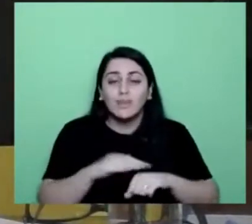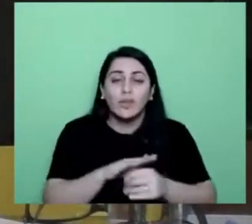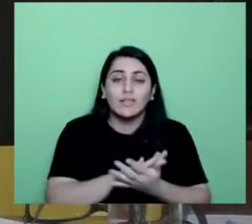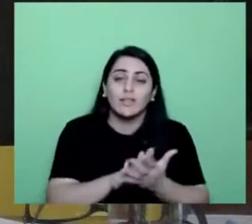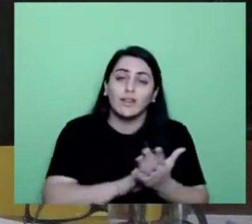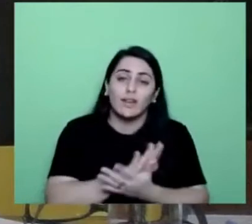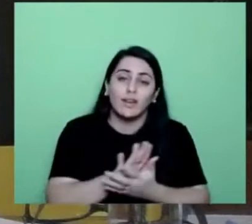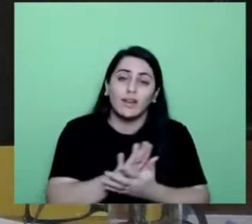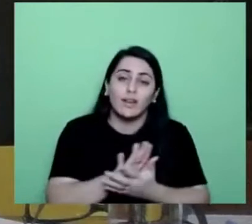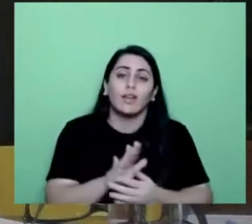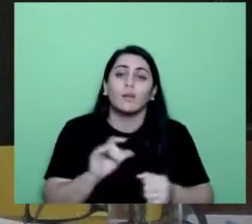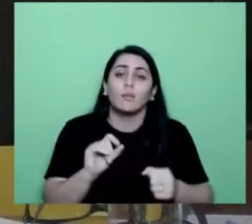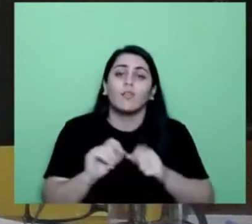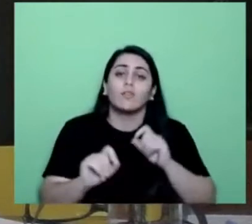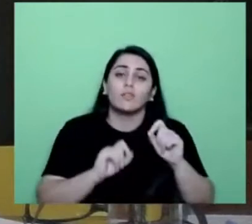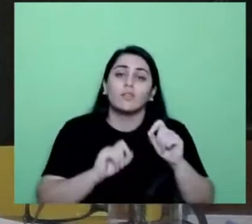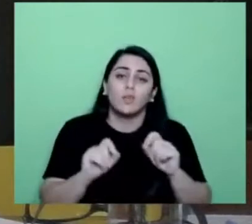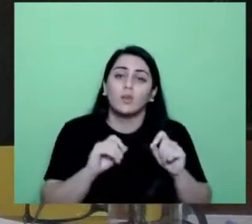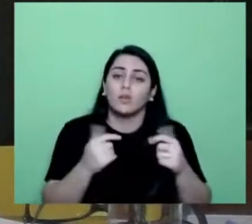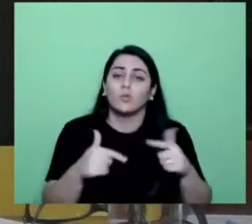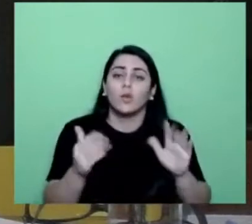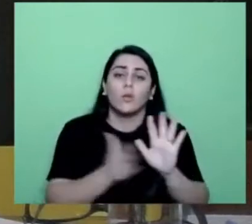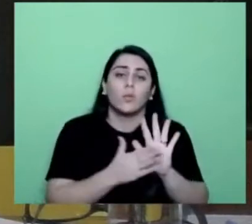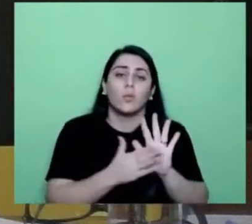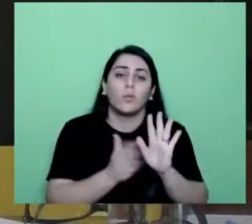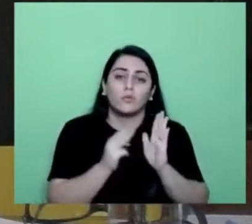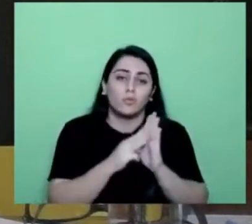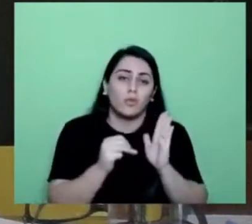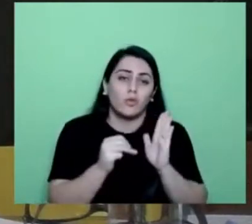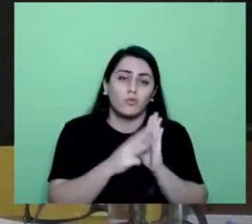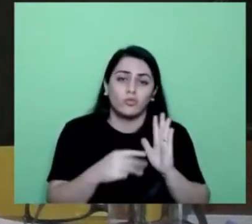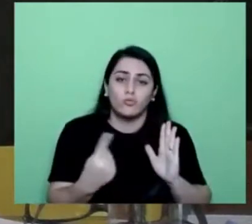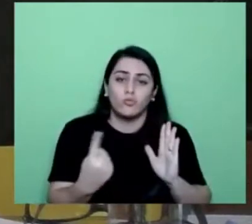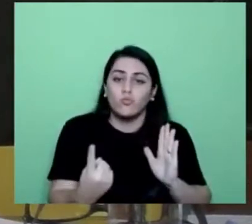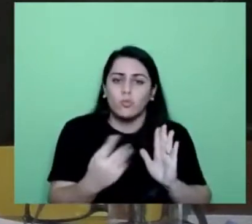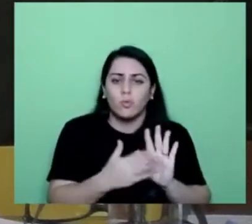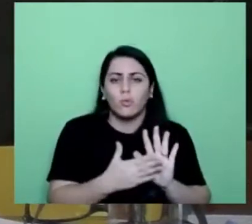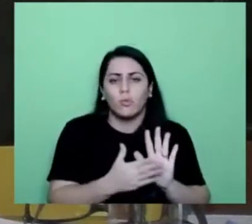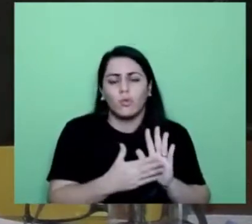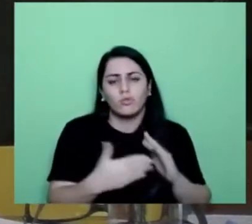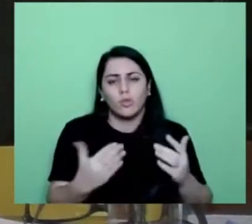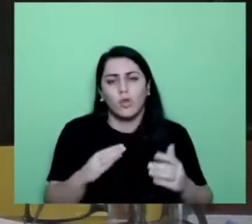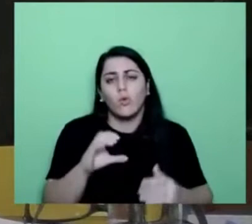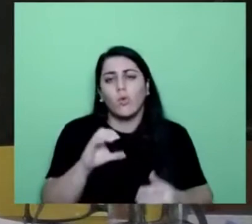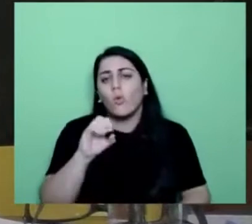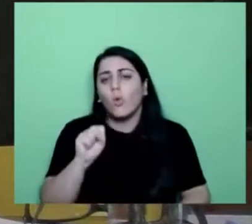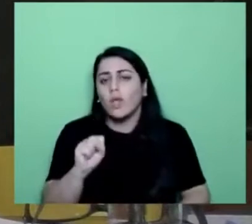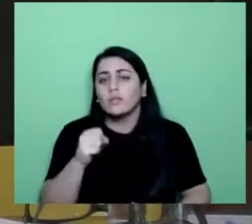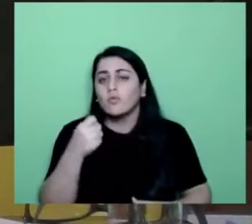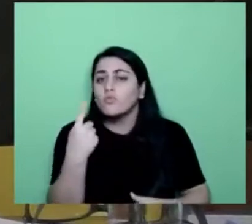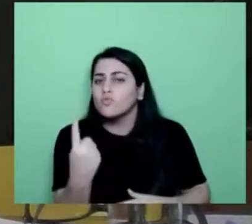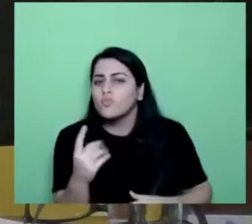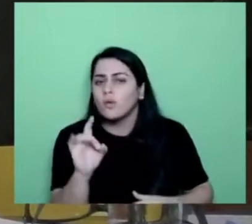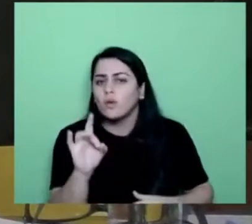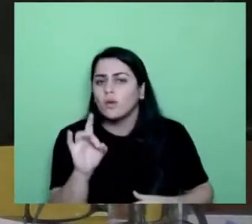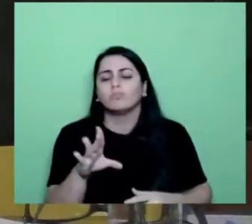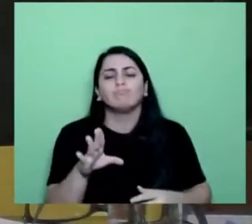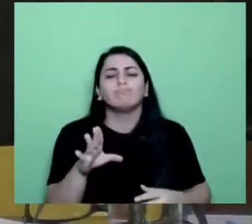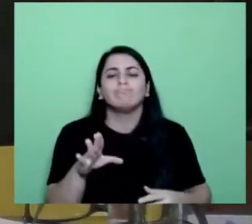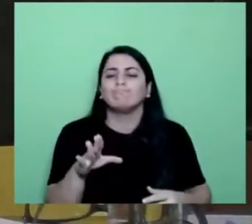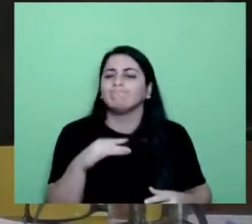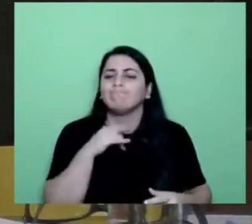de intervenção, se não há uma proposta metodológica única que essa mesma organização consiga discutir, não vai haver